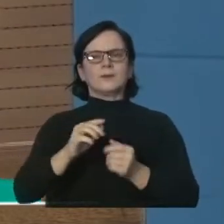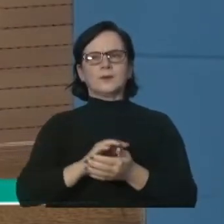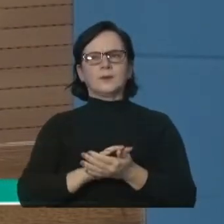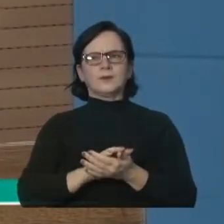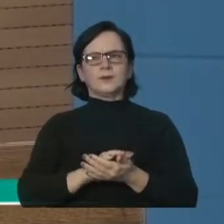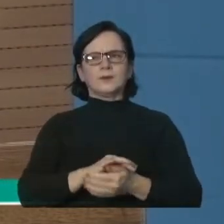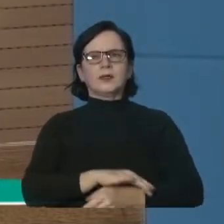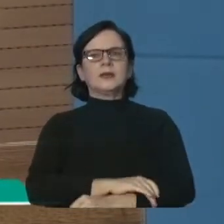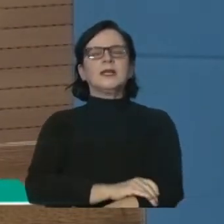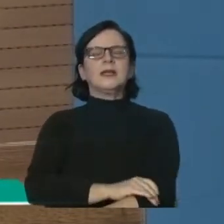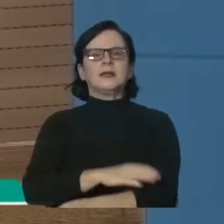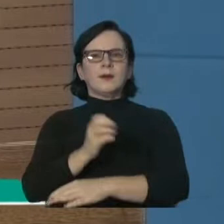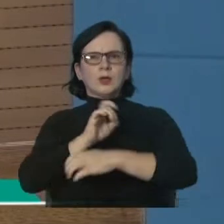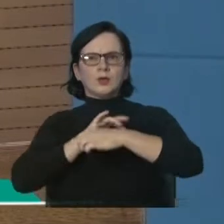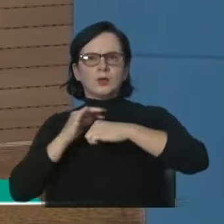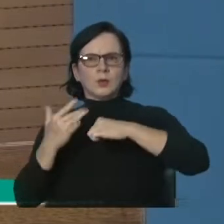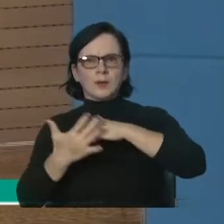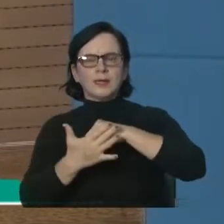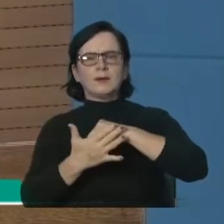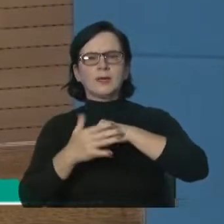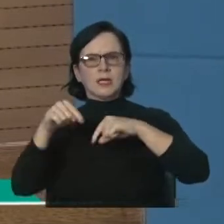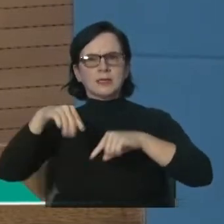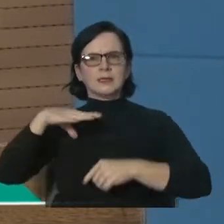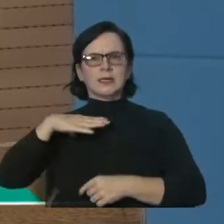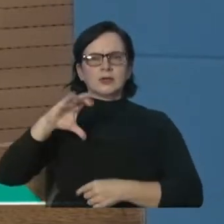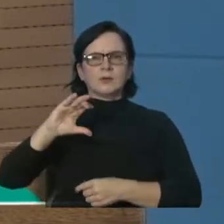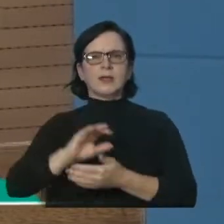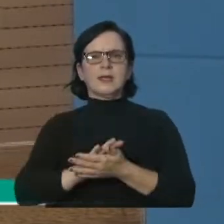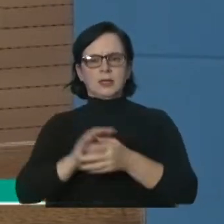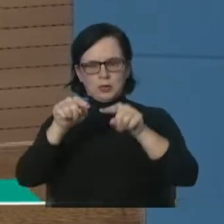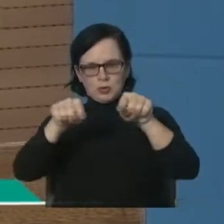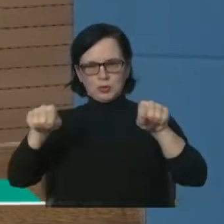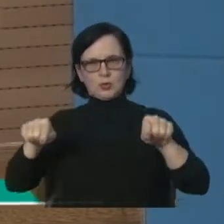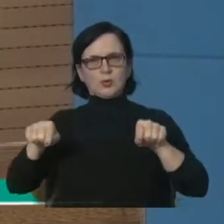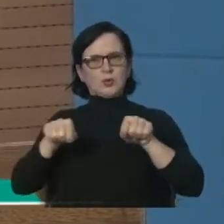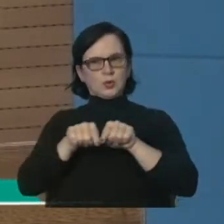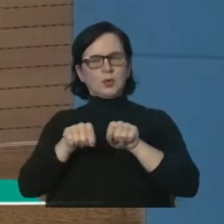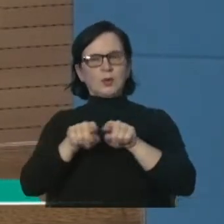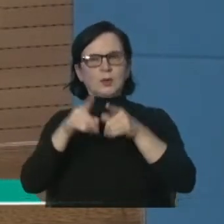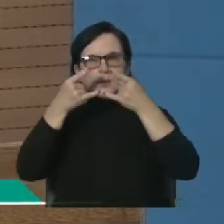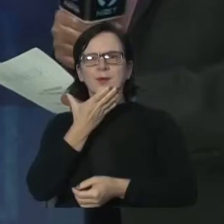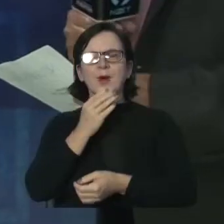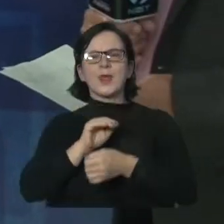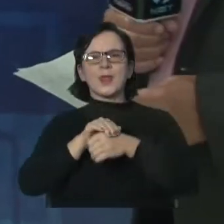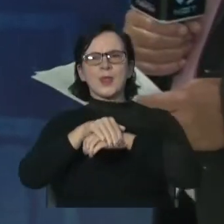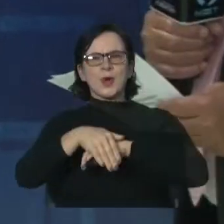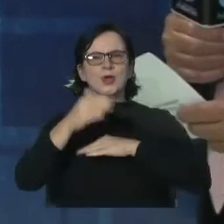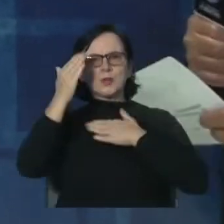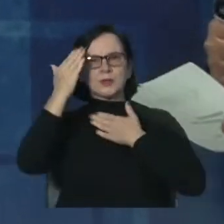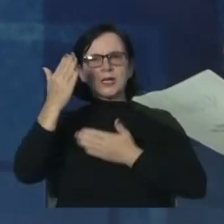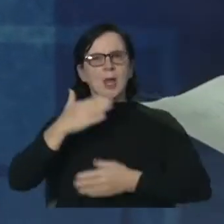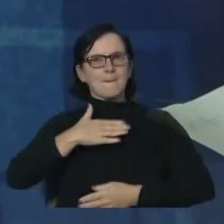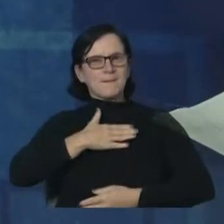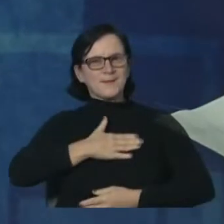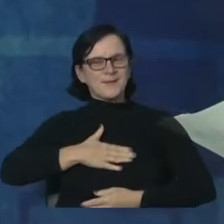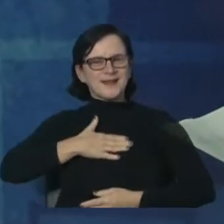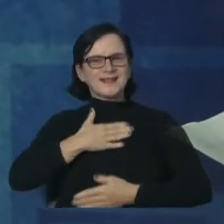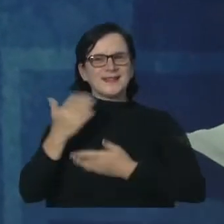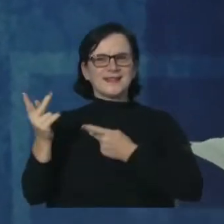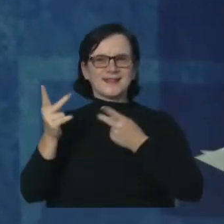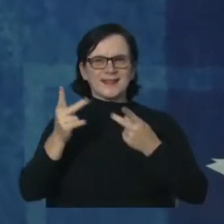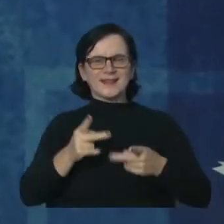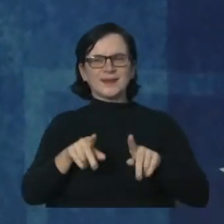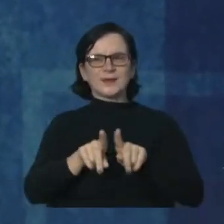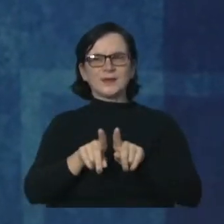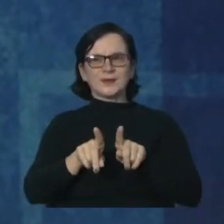oficial foi a gerente-geral da Iara Fertilizantes, Paola Bernal Del Risco. É um prazer para mim estar aqui hoje